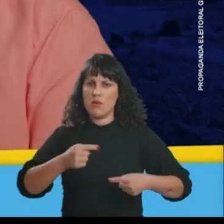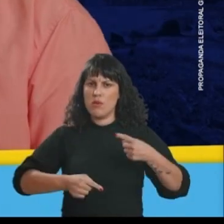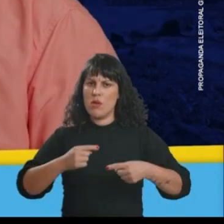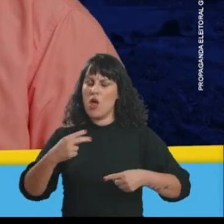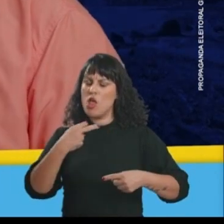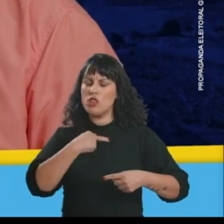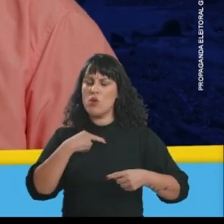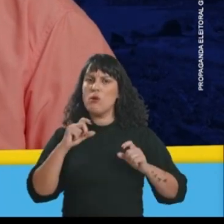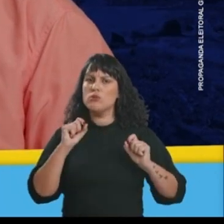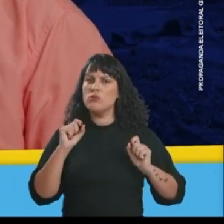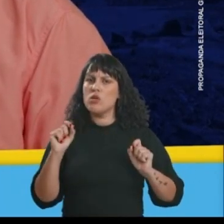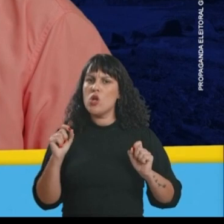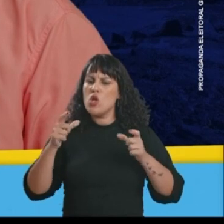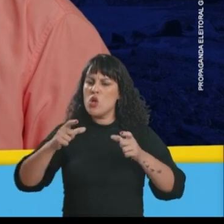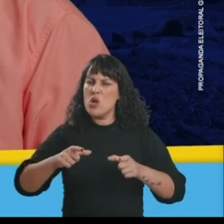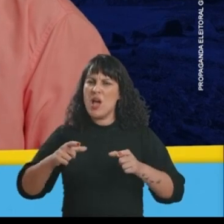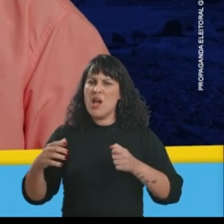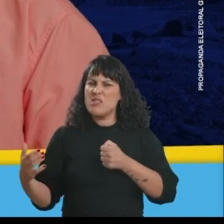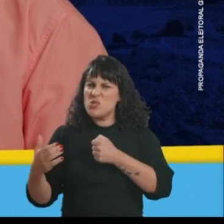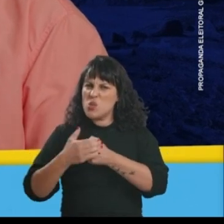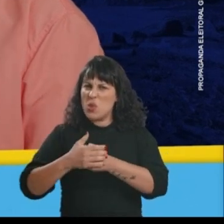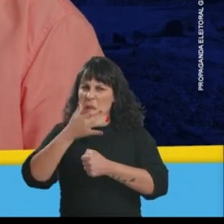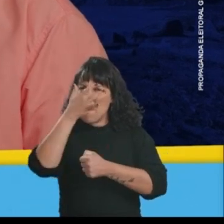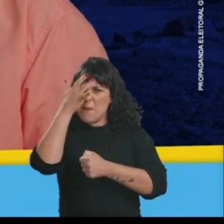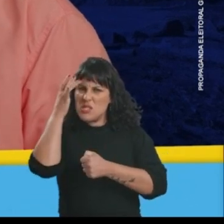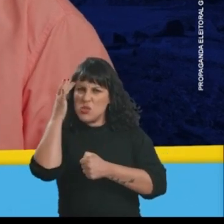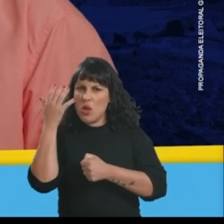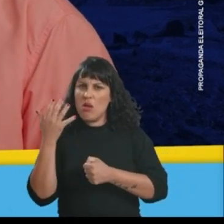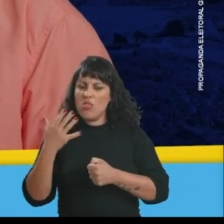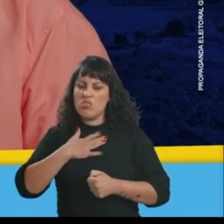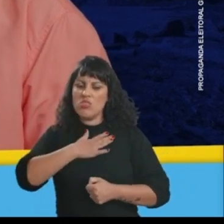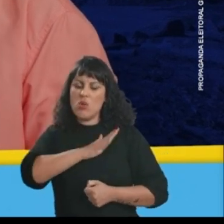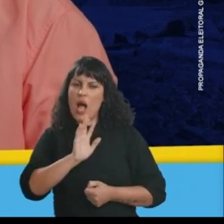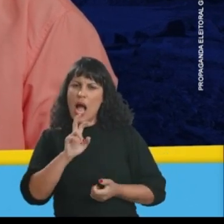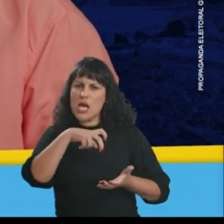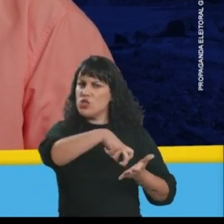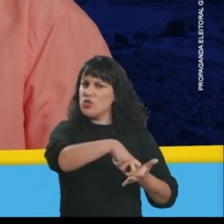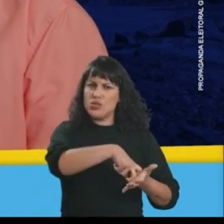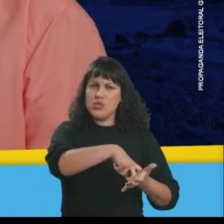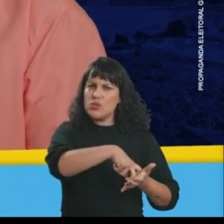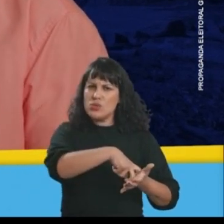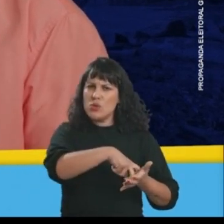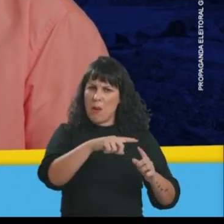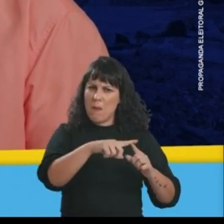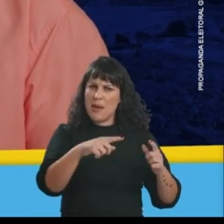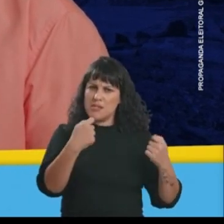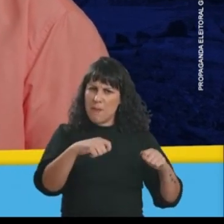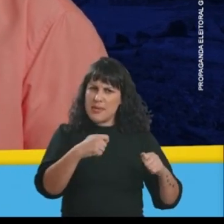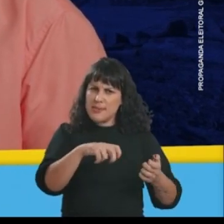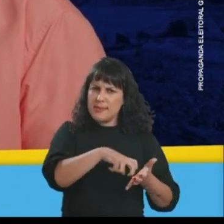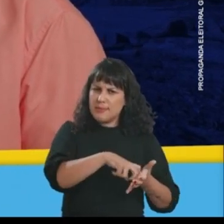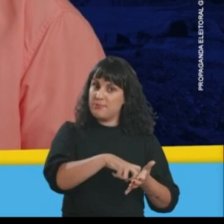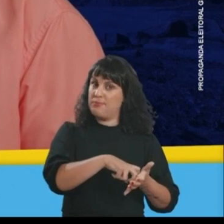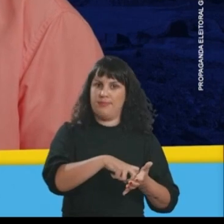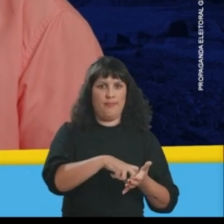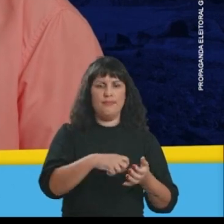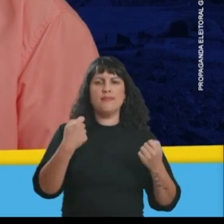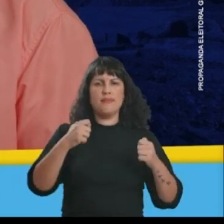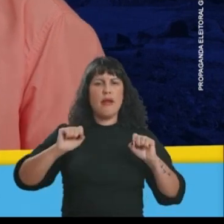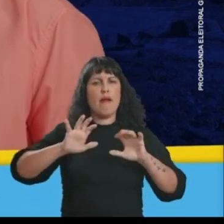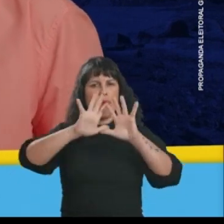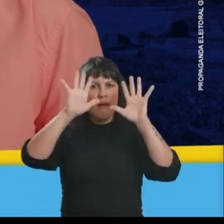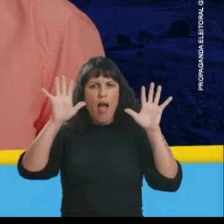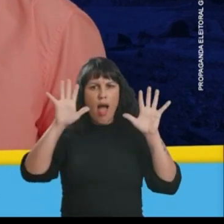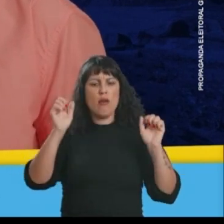A política não pode ser o local de refúgio para quem busca impunidade. Defendo uma maior transparência no poder público